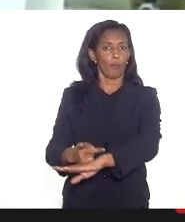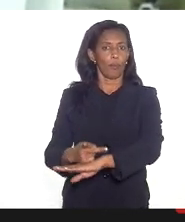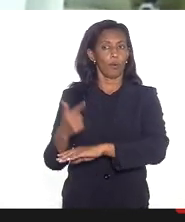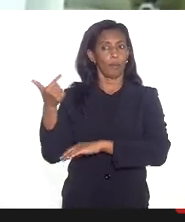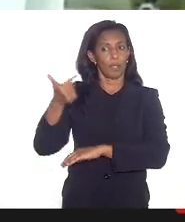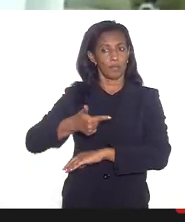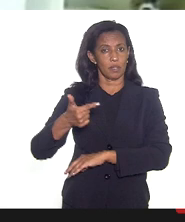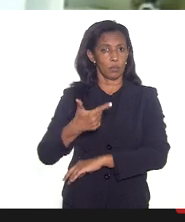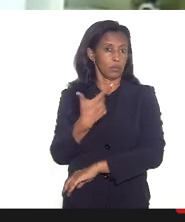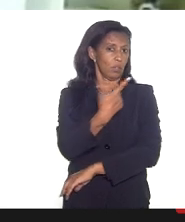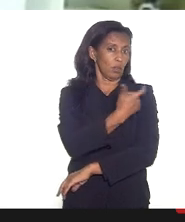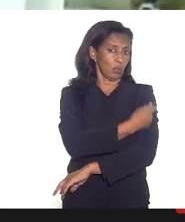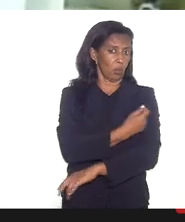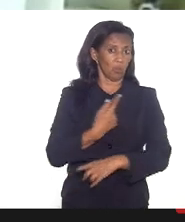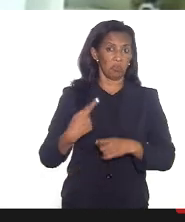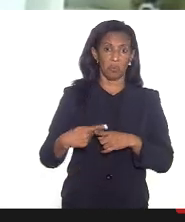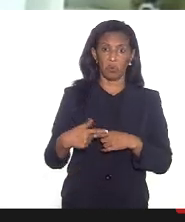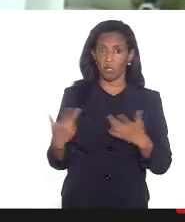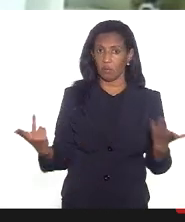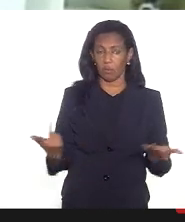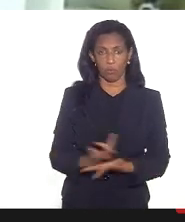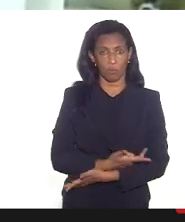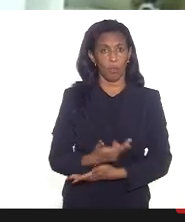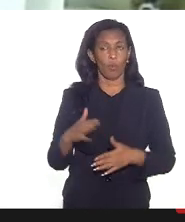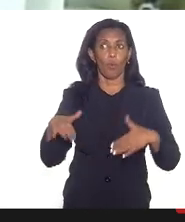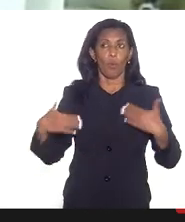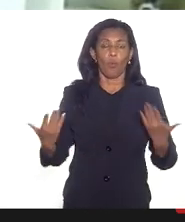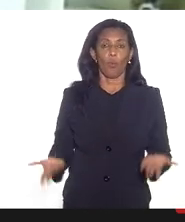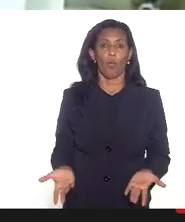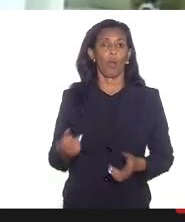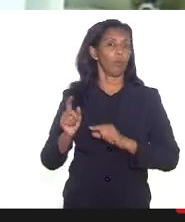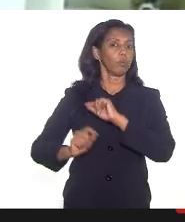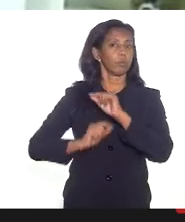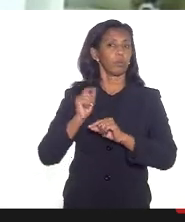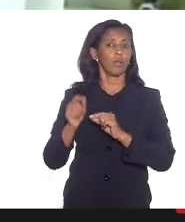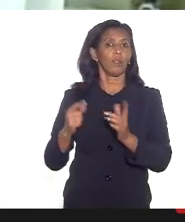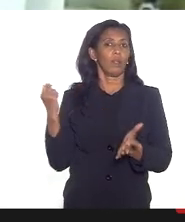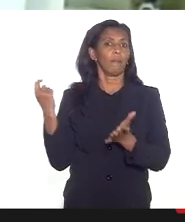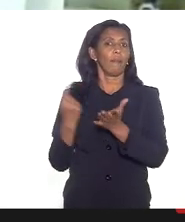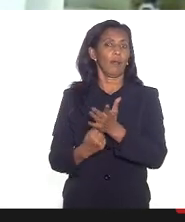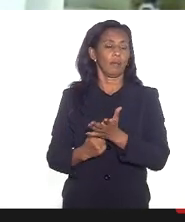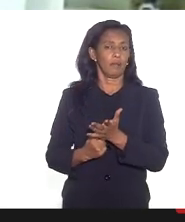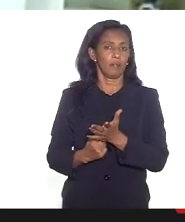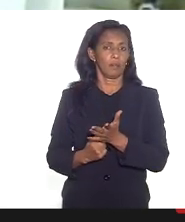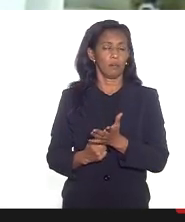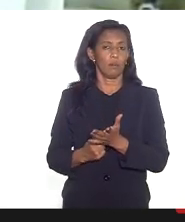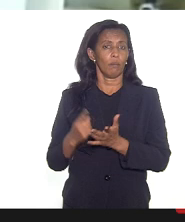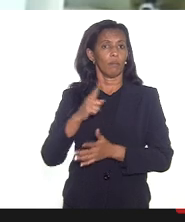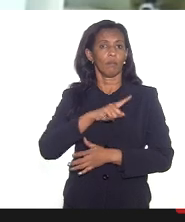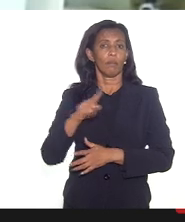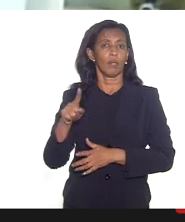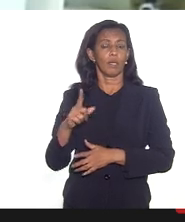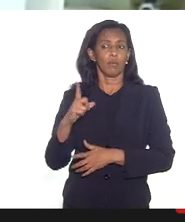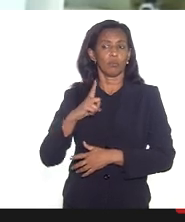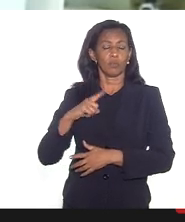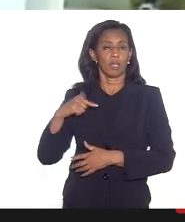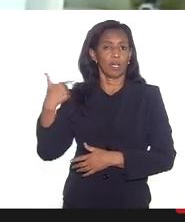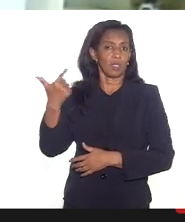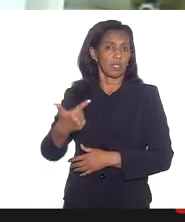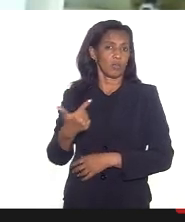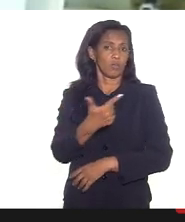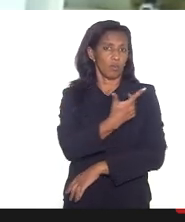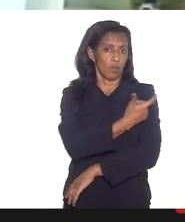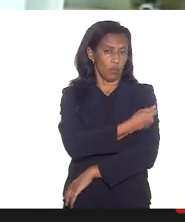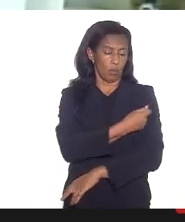segunda dose por que que não foram qual é o que que está impactando para que não haja uma busca pela segunda